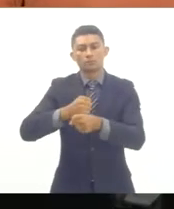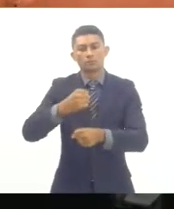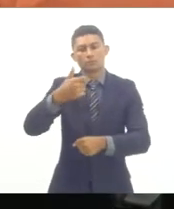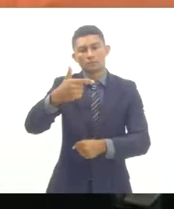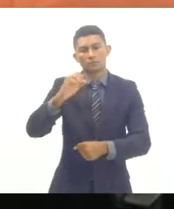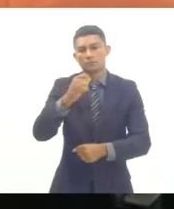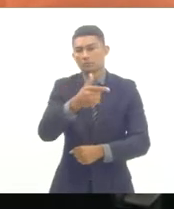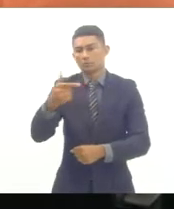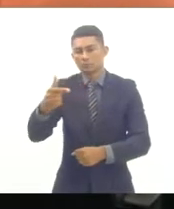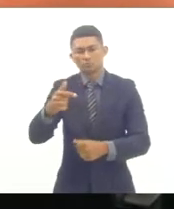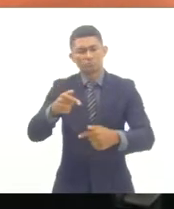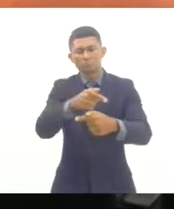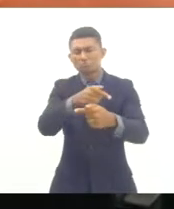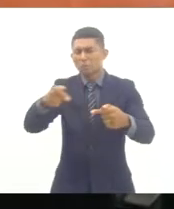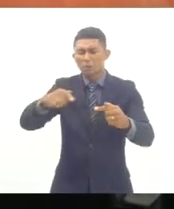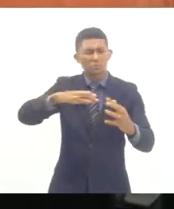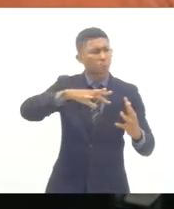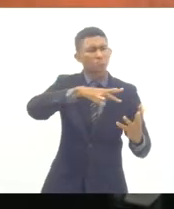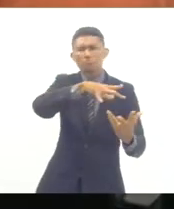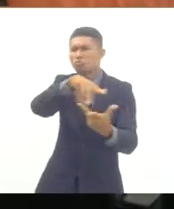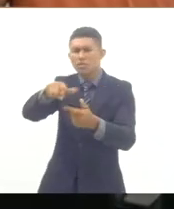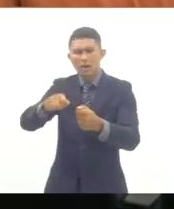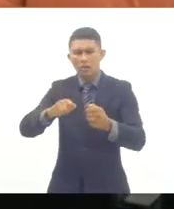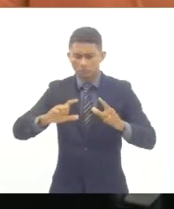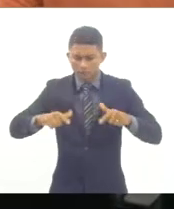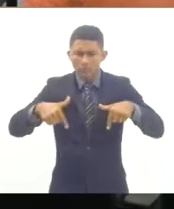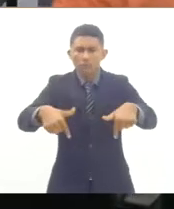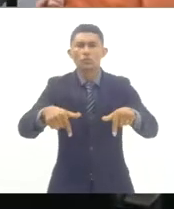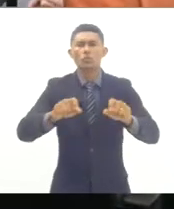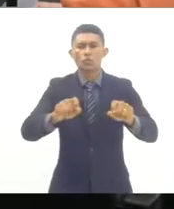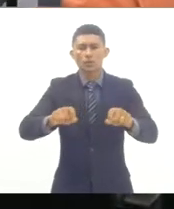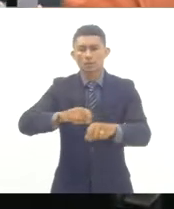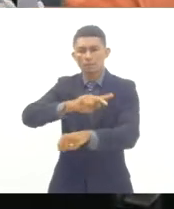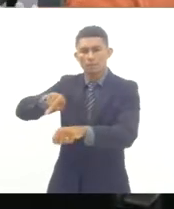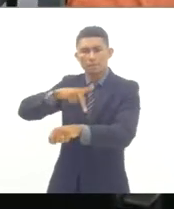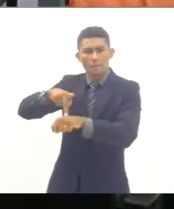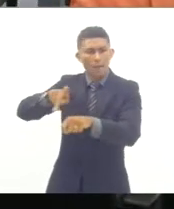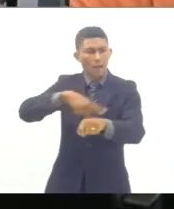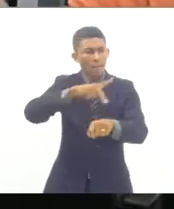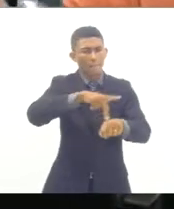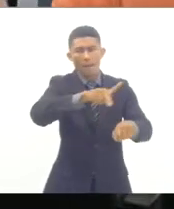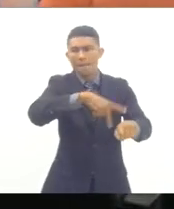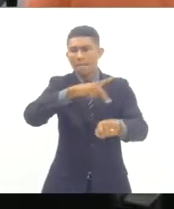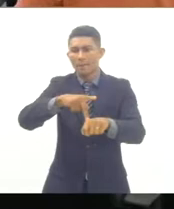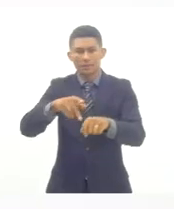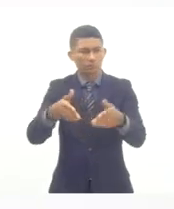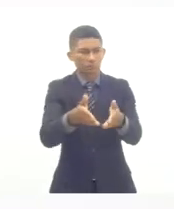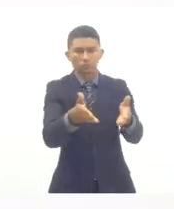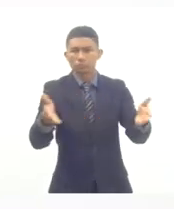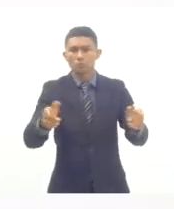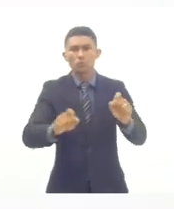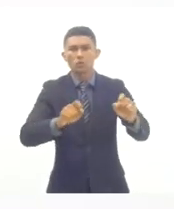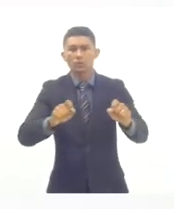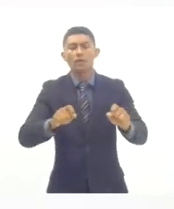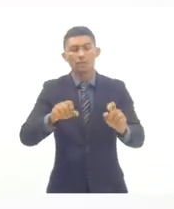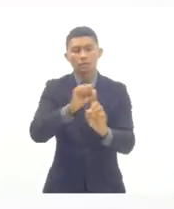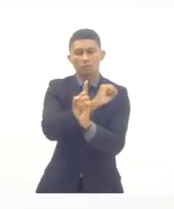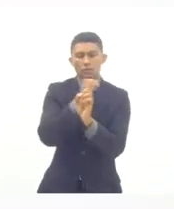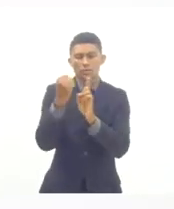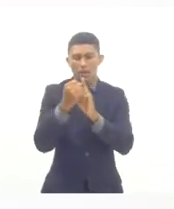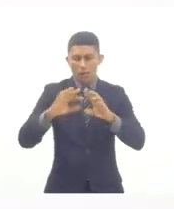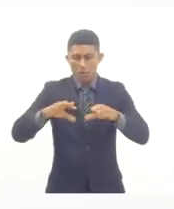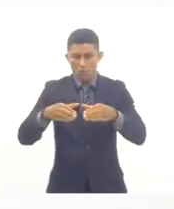Semana da Ação Mundial é uma mobilização internacional que acontece envolvendo movimentos sociais,